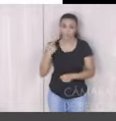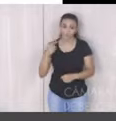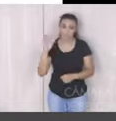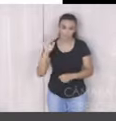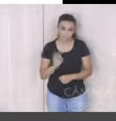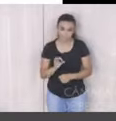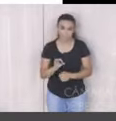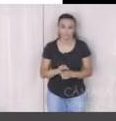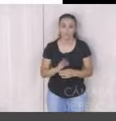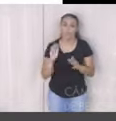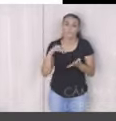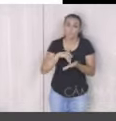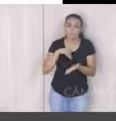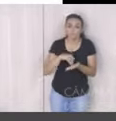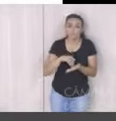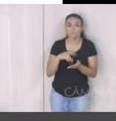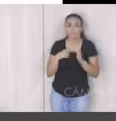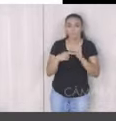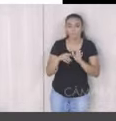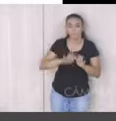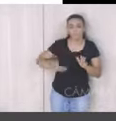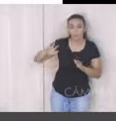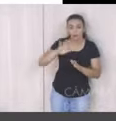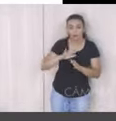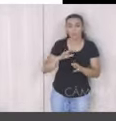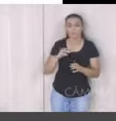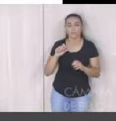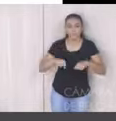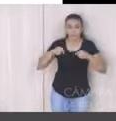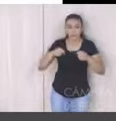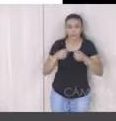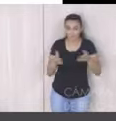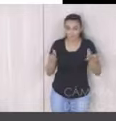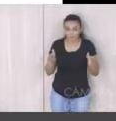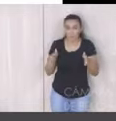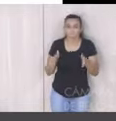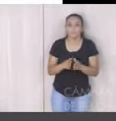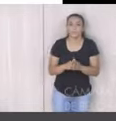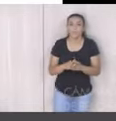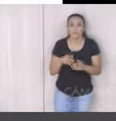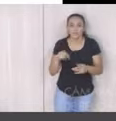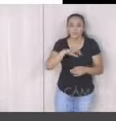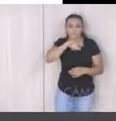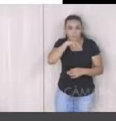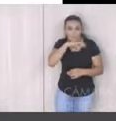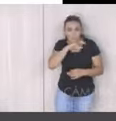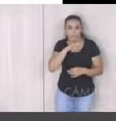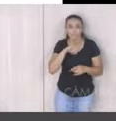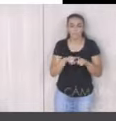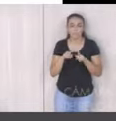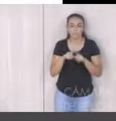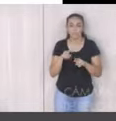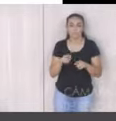fim, o indicador geral das condições de manutenção dos parques abertos ao público, aí nós estamos falando do jardim zoológico e do jardim